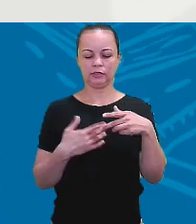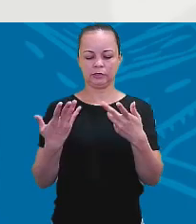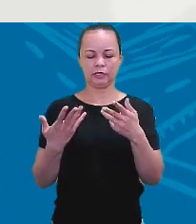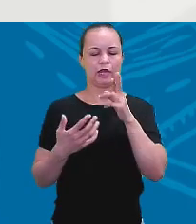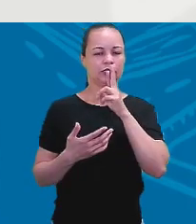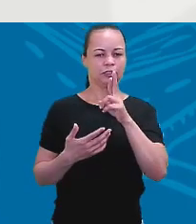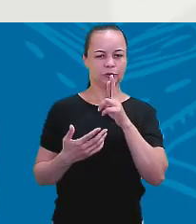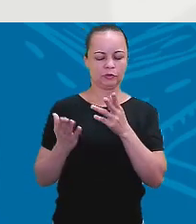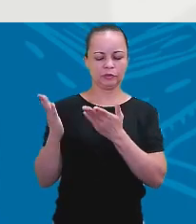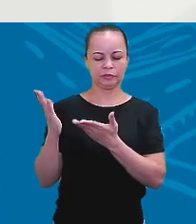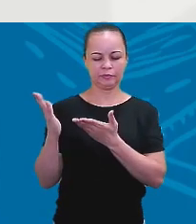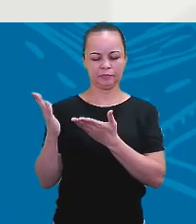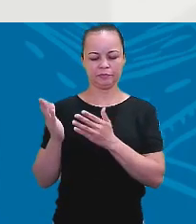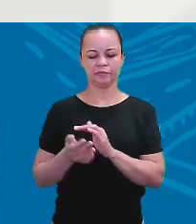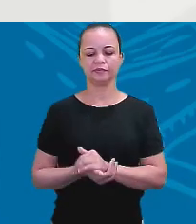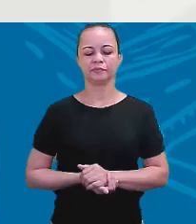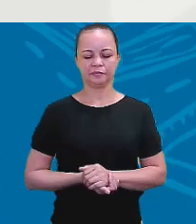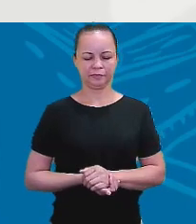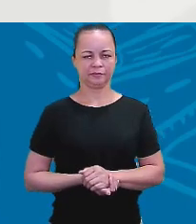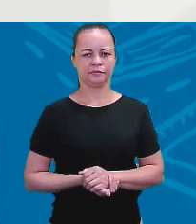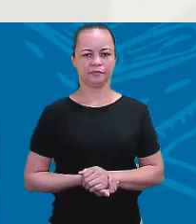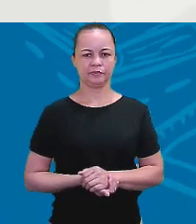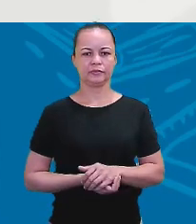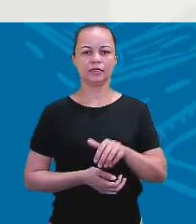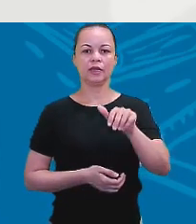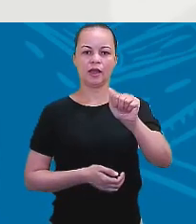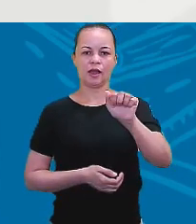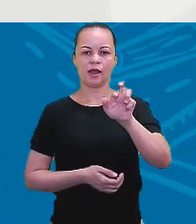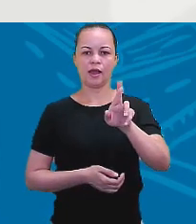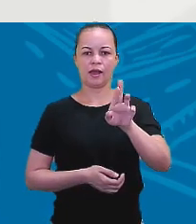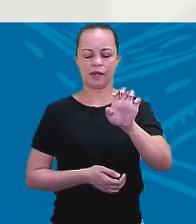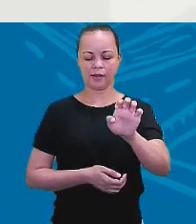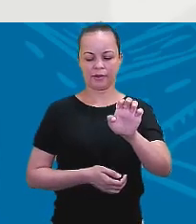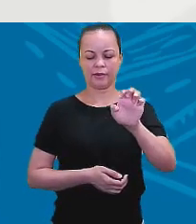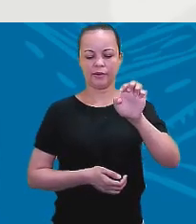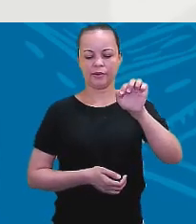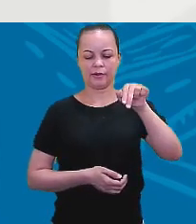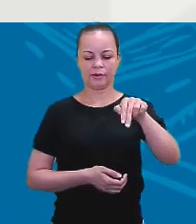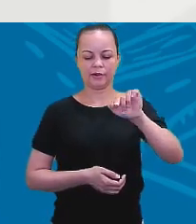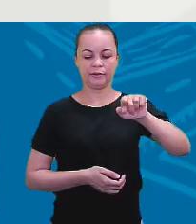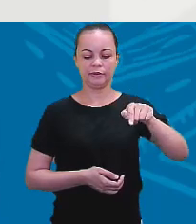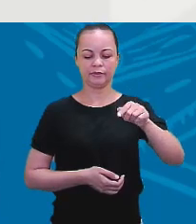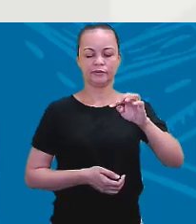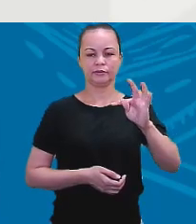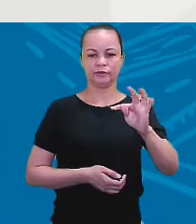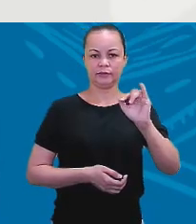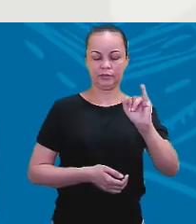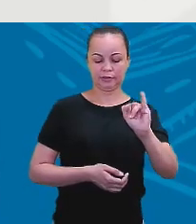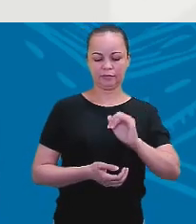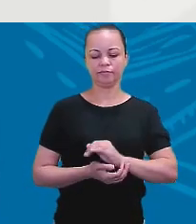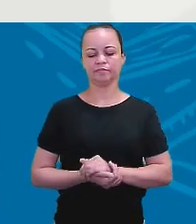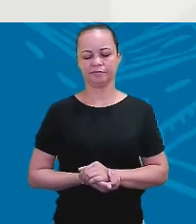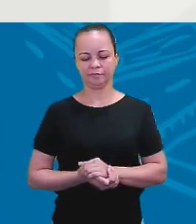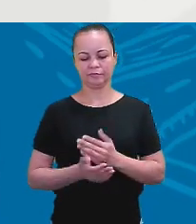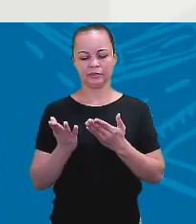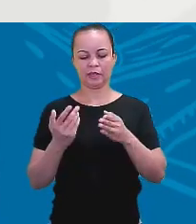resposta, aren't I, porque comecei com I am. Lembra que é irregular. Aí não é aren't, aren't, tá?